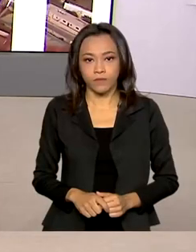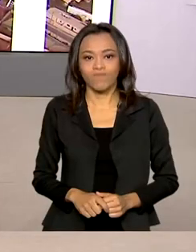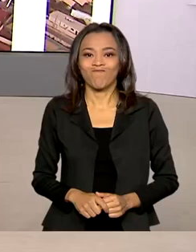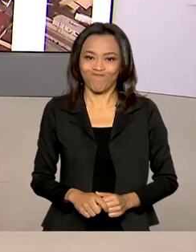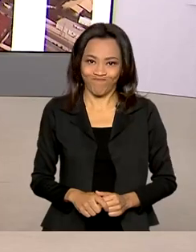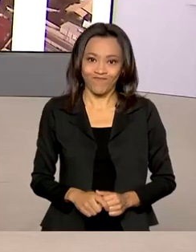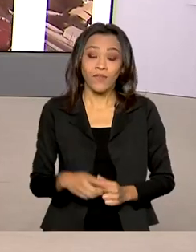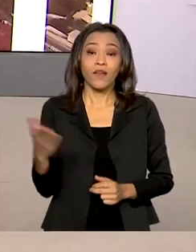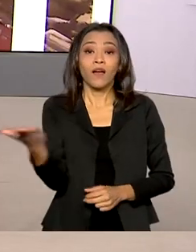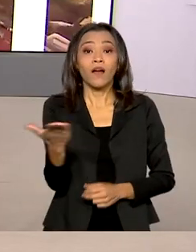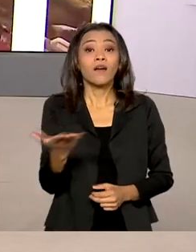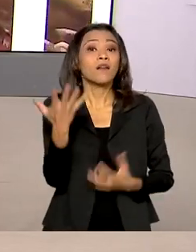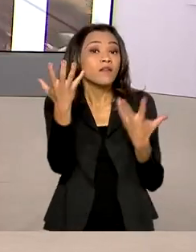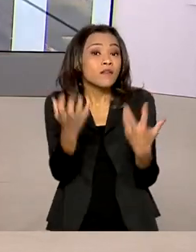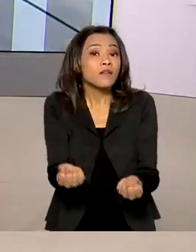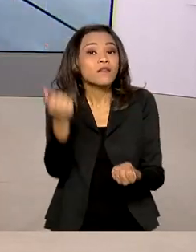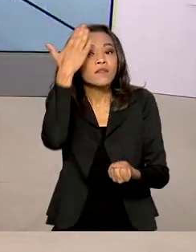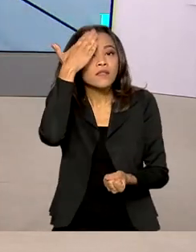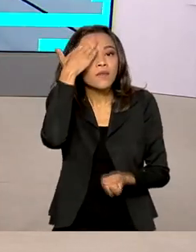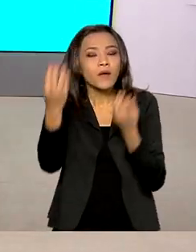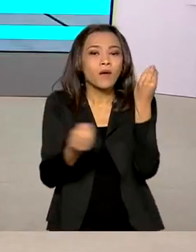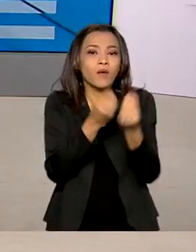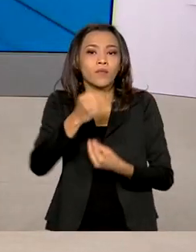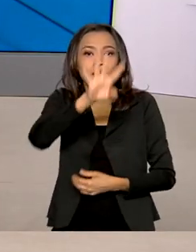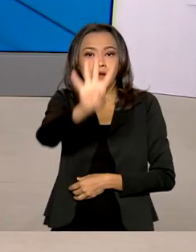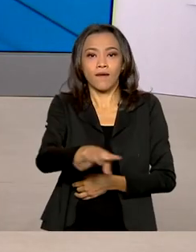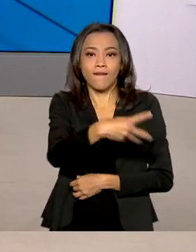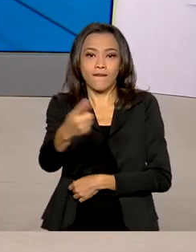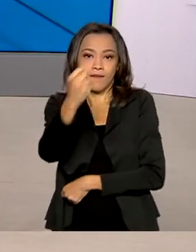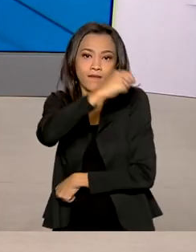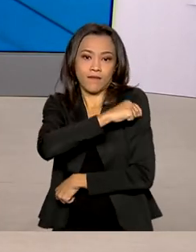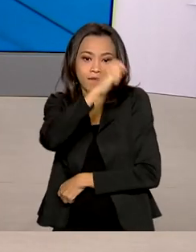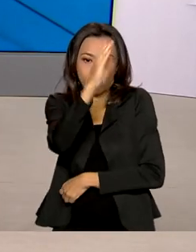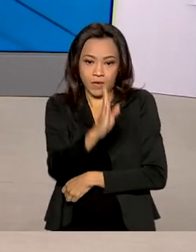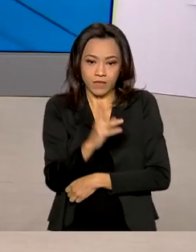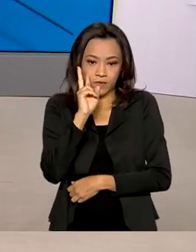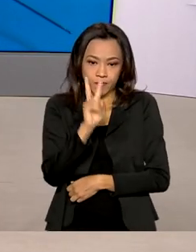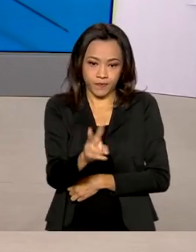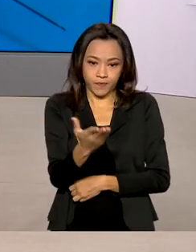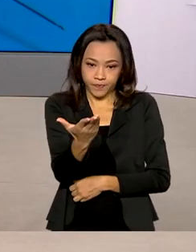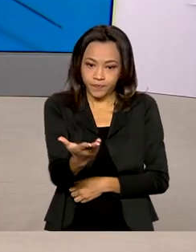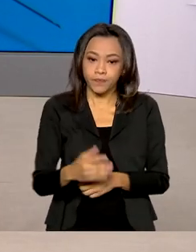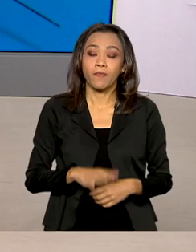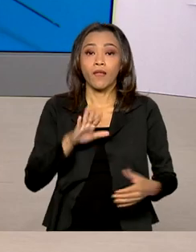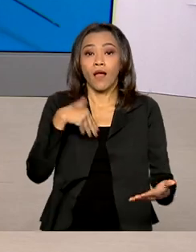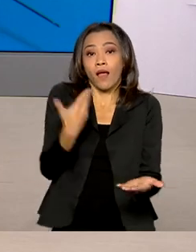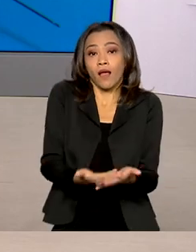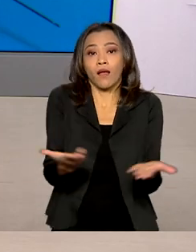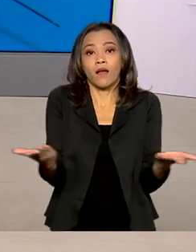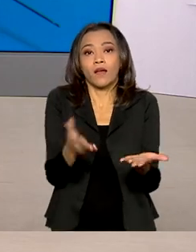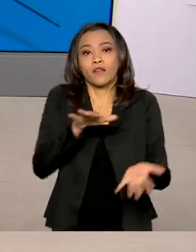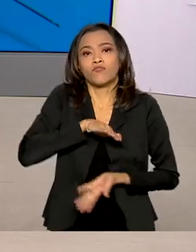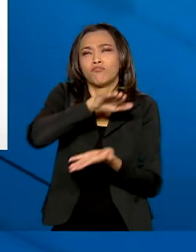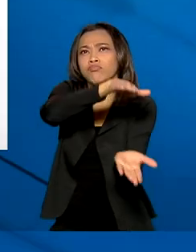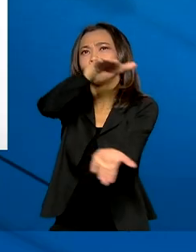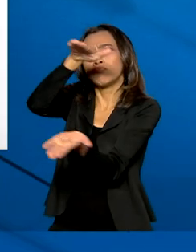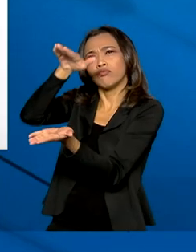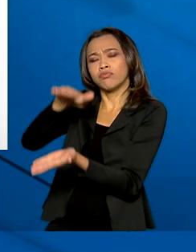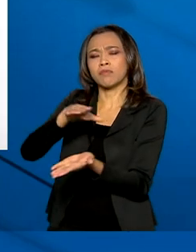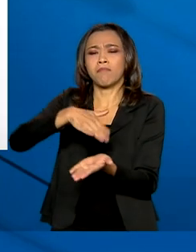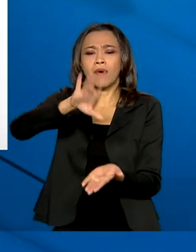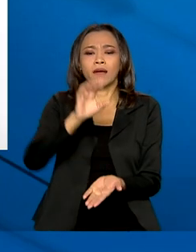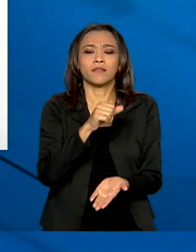Agora vamos conferir como está a vacinação no Brasil. Os números estão aqui no telão. Até agora foram distribuídas mais de